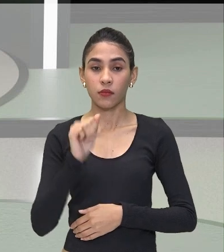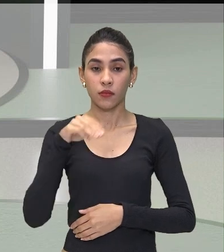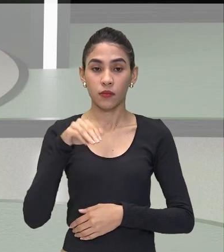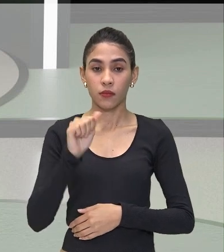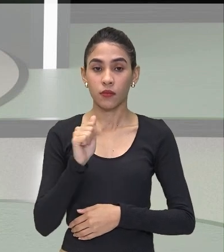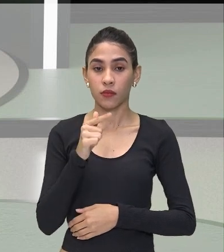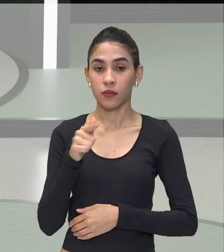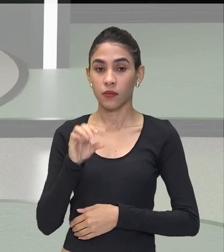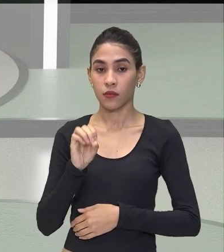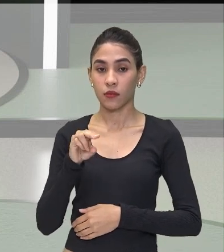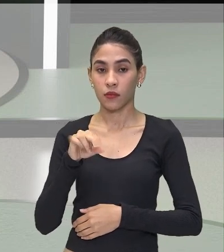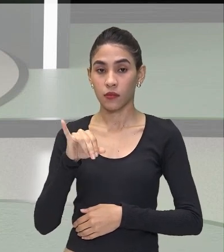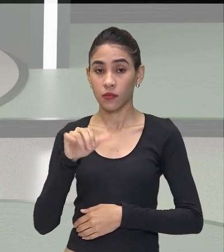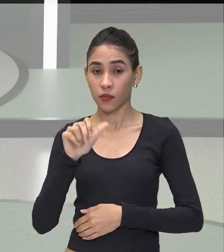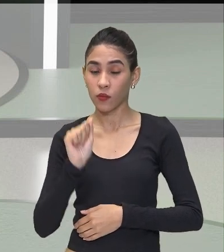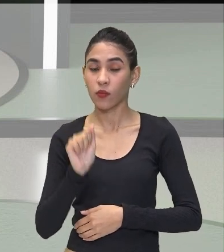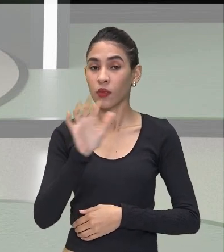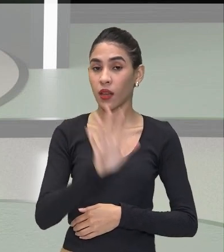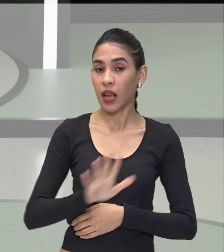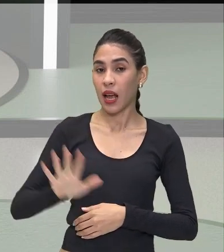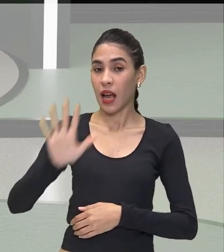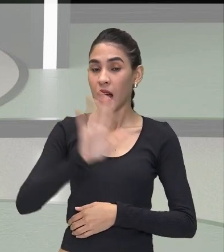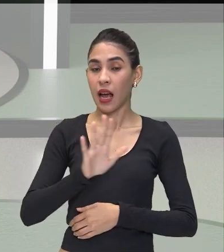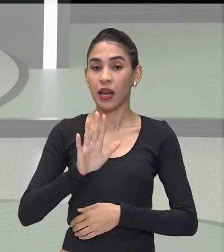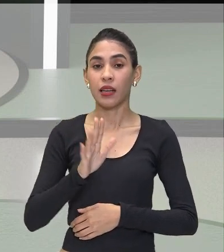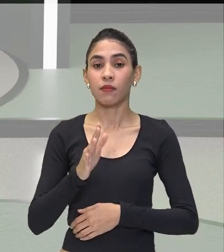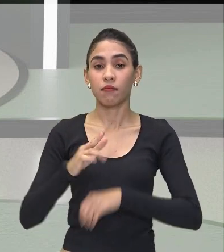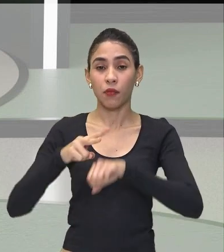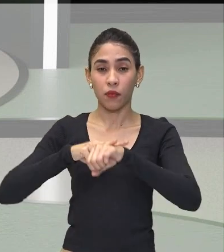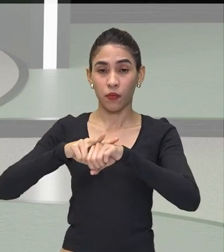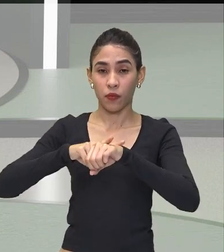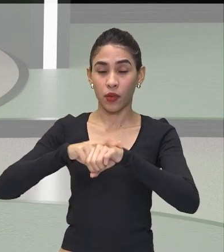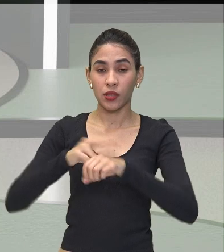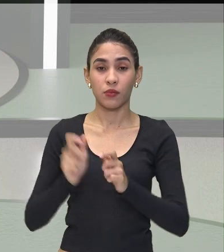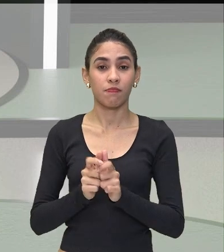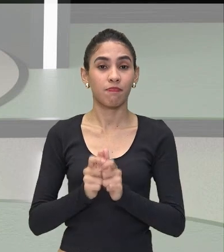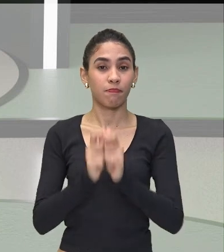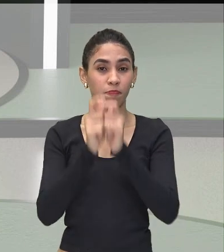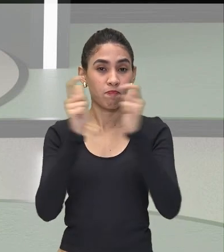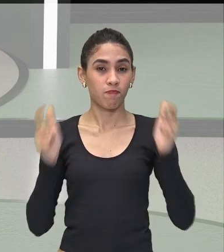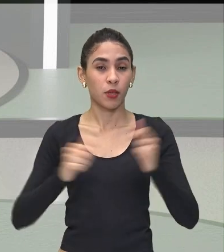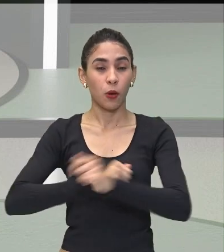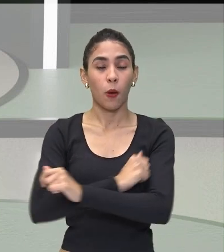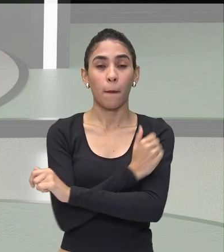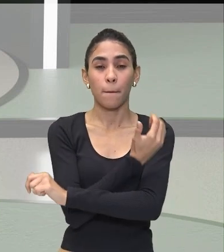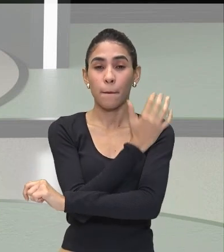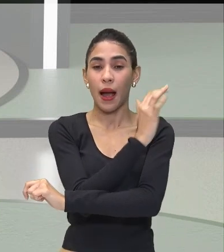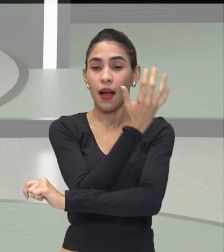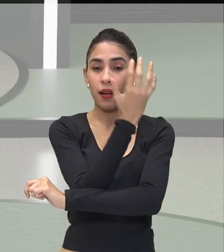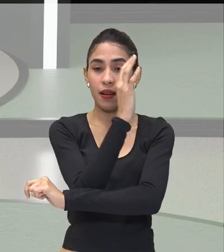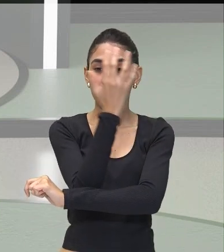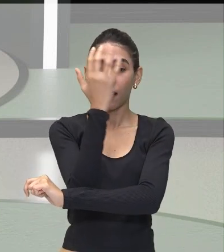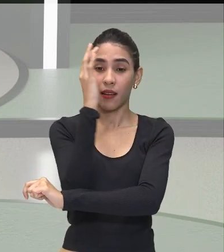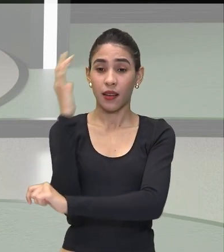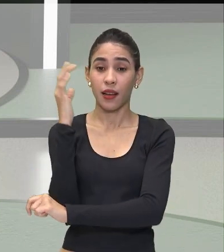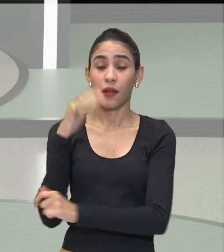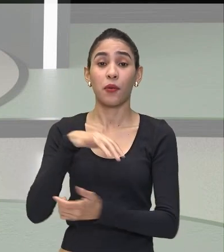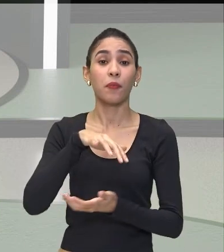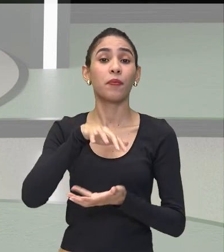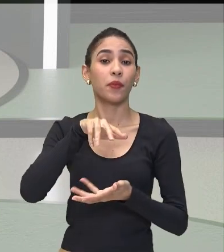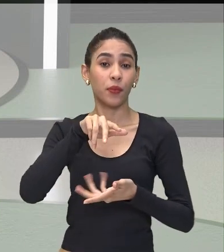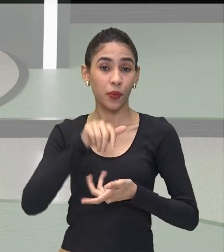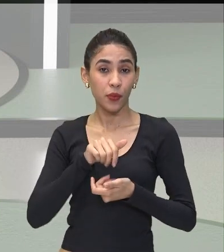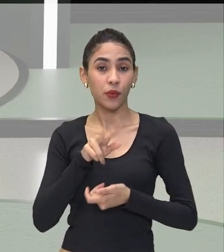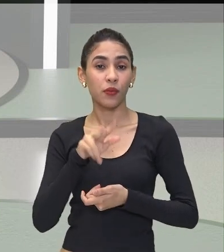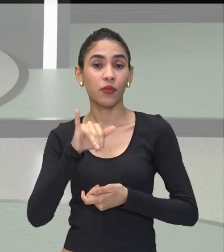região norte Toda essa área verde É a maior floresta Tropical Do mundo Ela já vai apresentar Uma